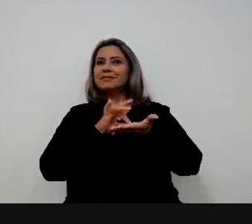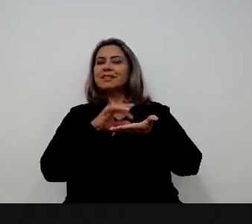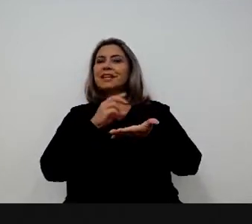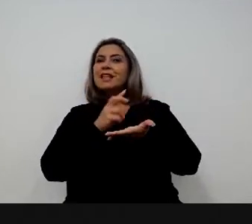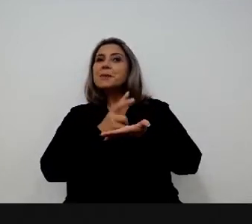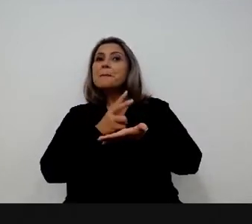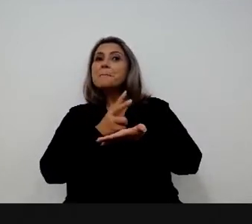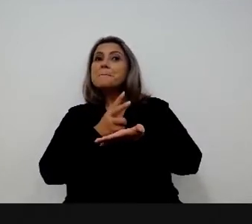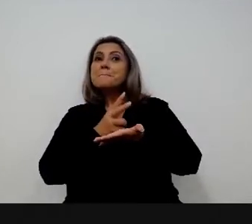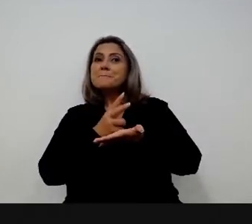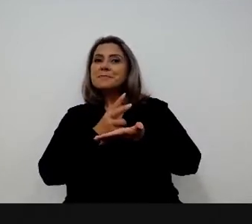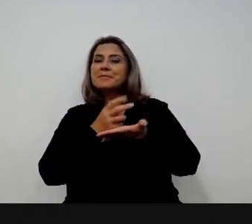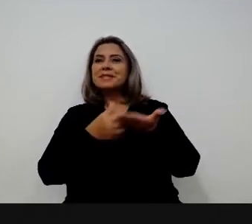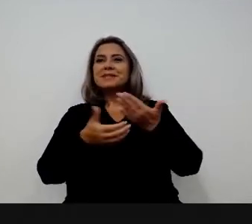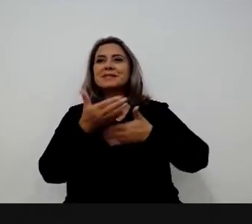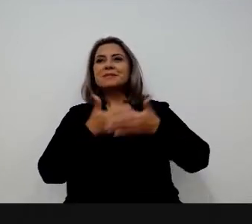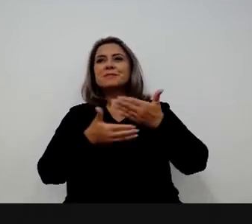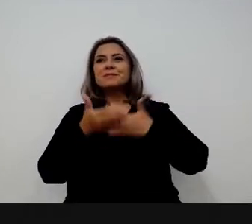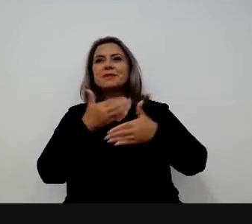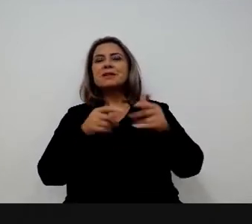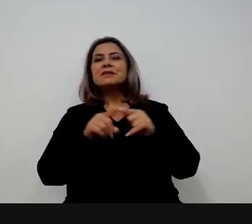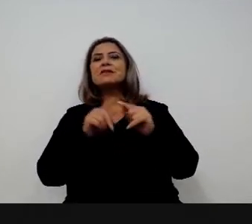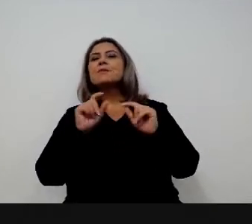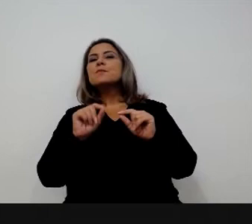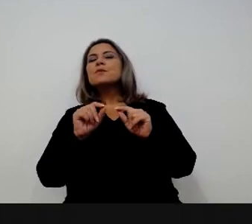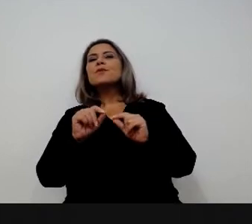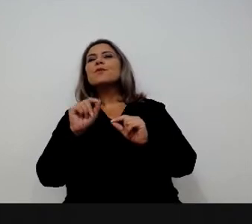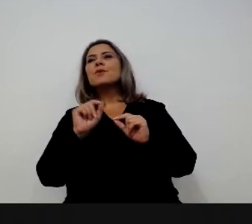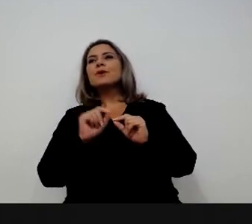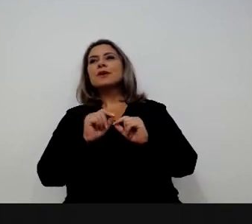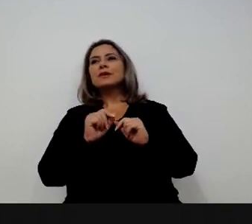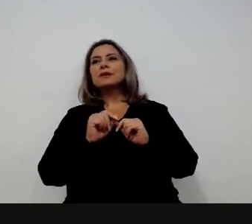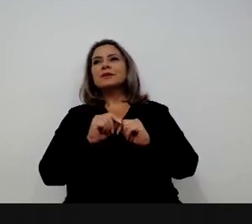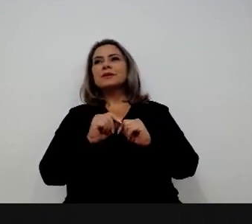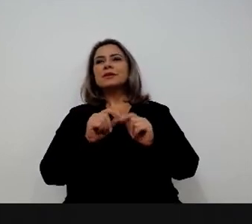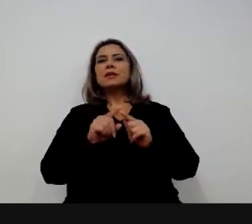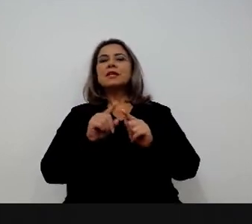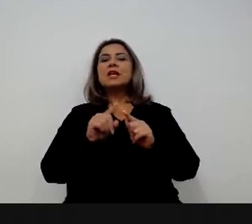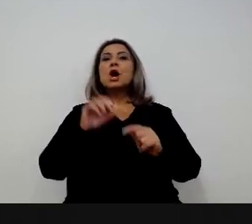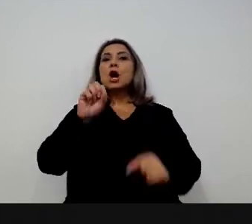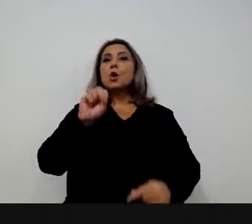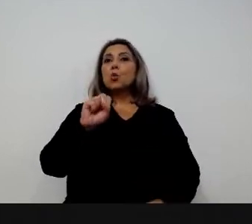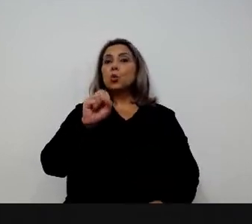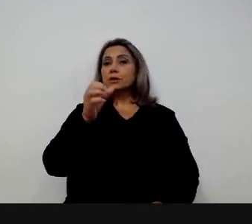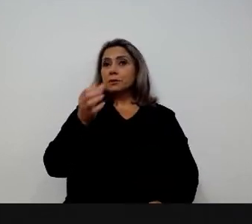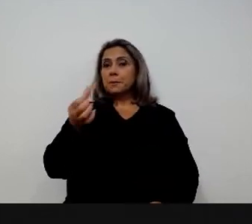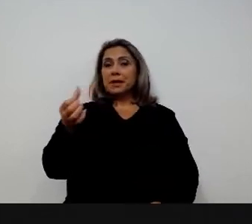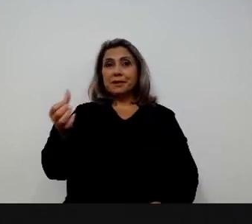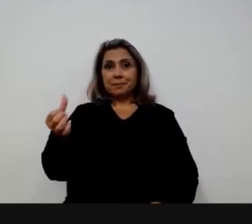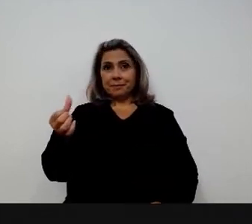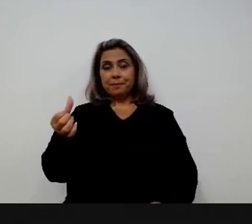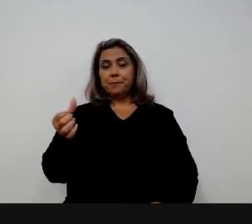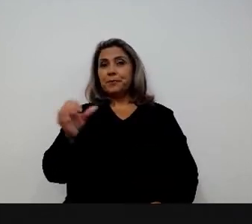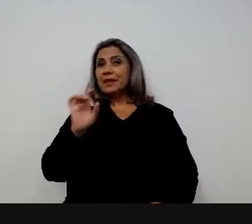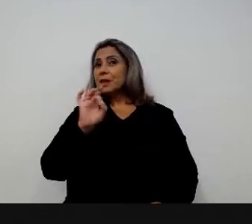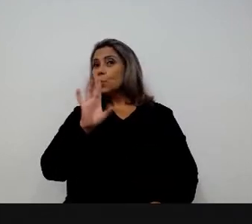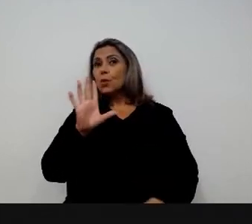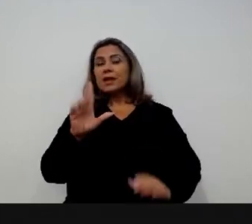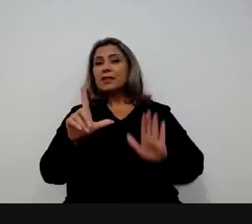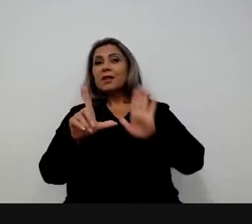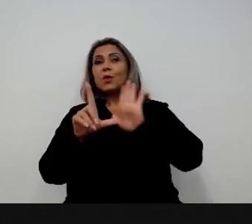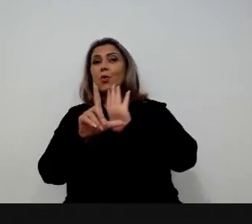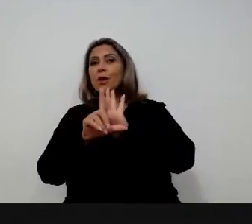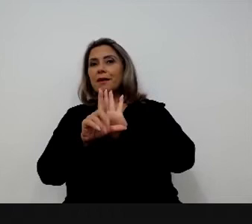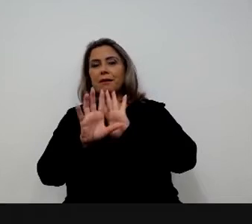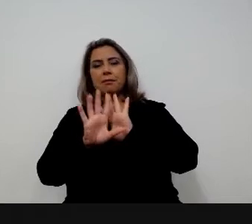A mesma coisa com a nova lei de licitações. Porque, veja bem, a 8666, ela não é apenas uma lei,